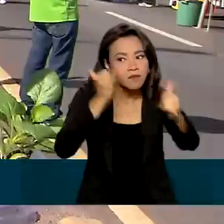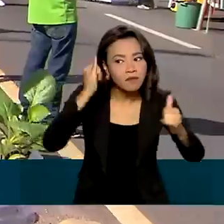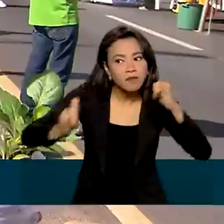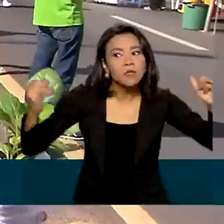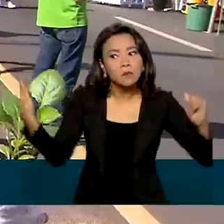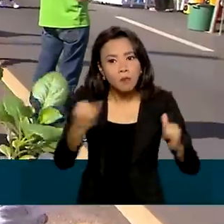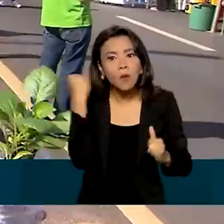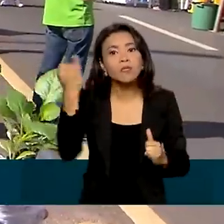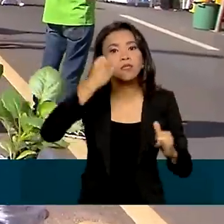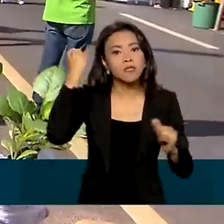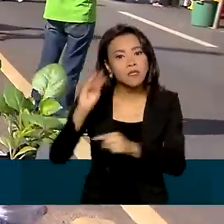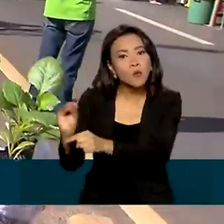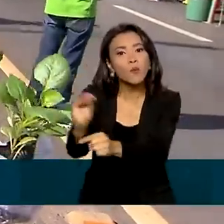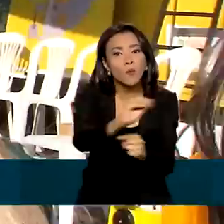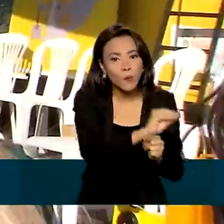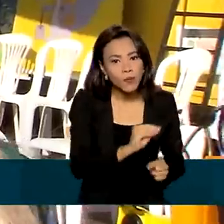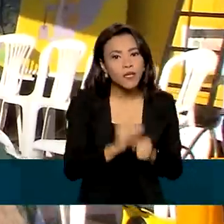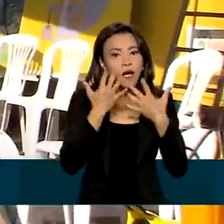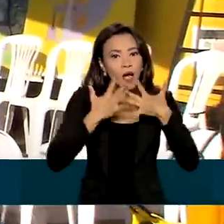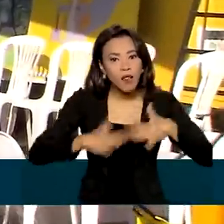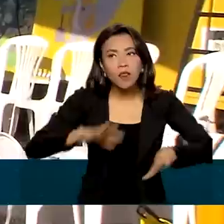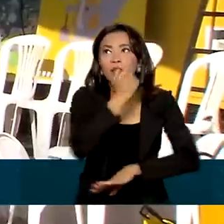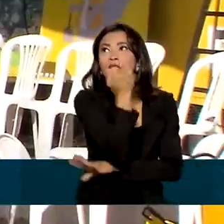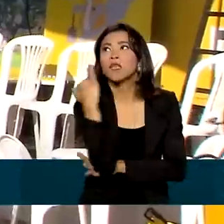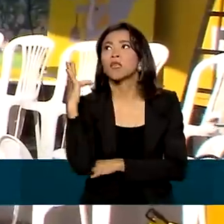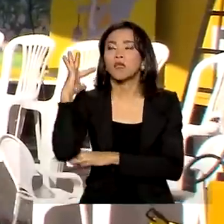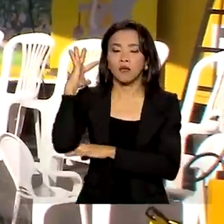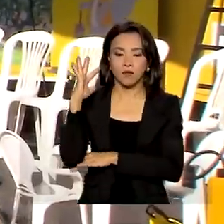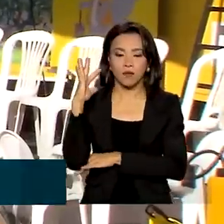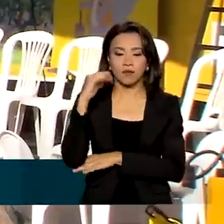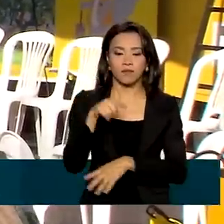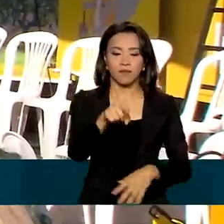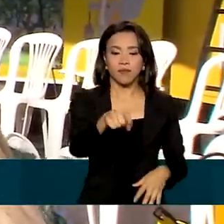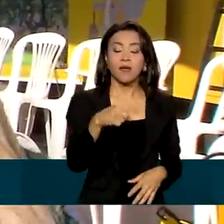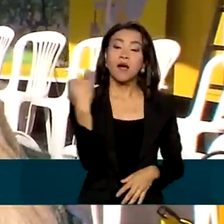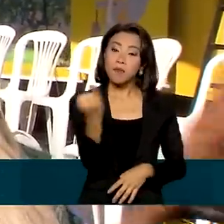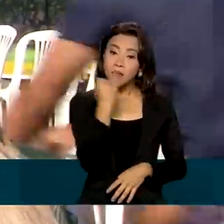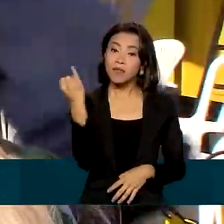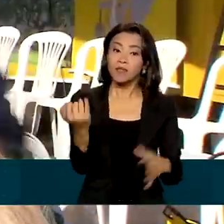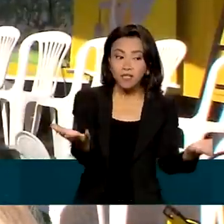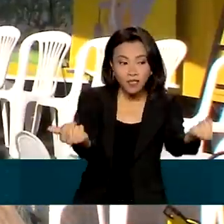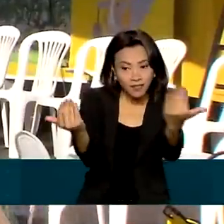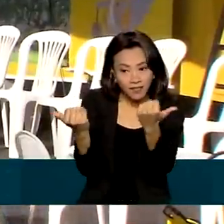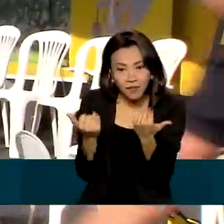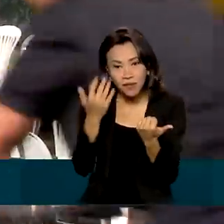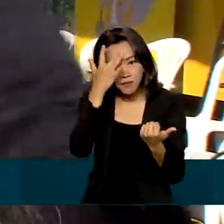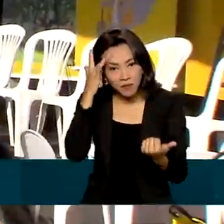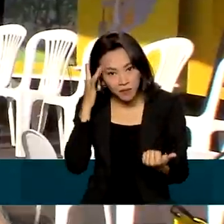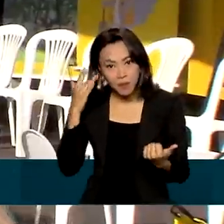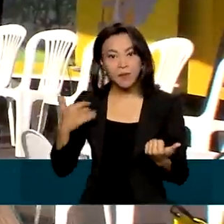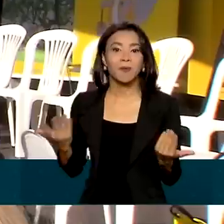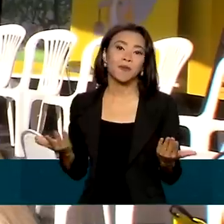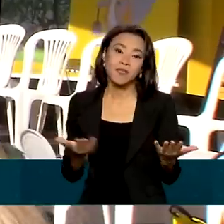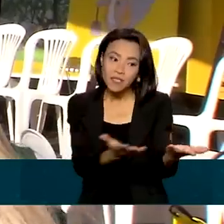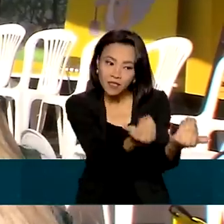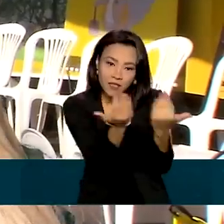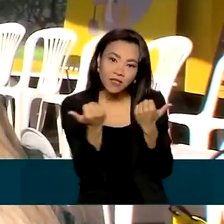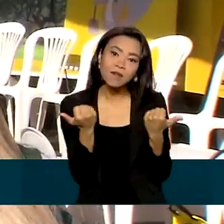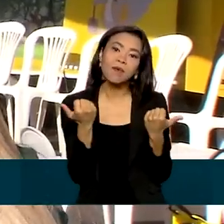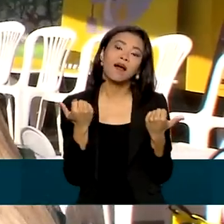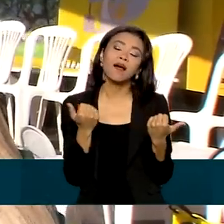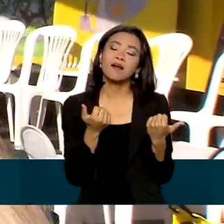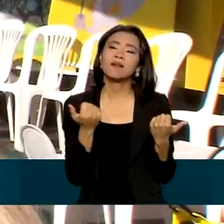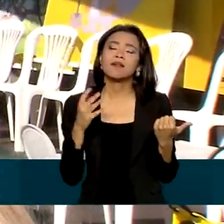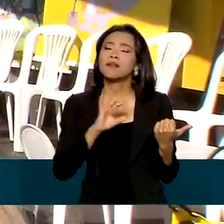preservação dos recursos naturais. A importância é trazer o público mais para perto, tentar aproximar o Ministério, tentar trazer o Ibama e